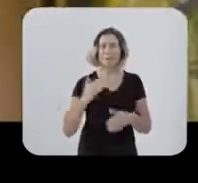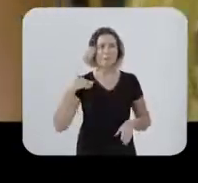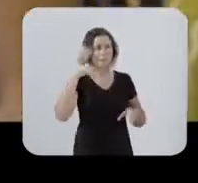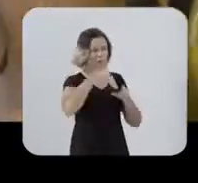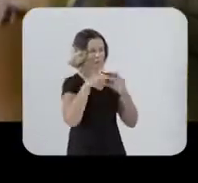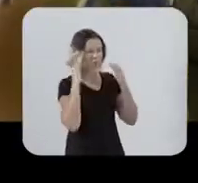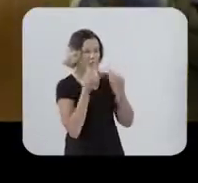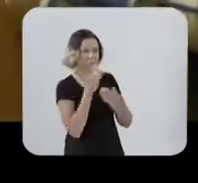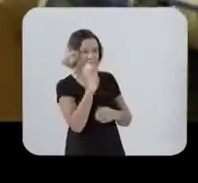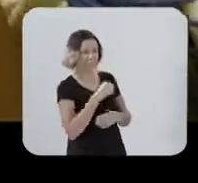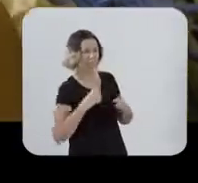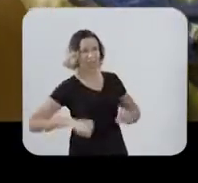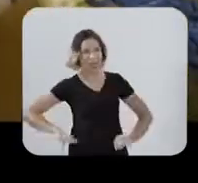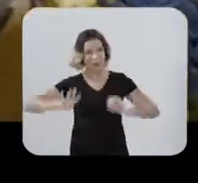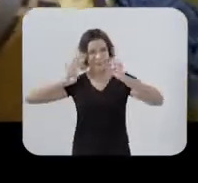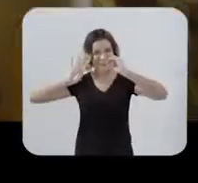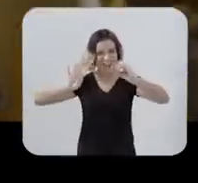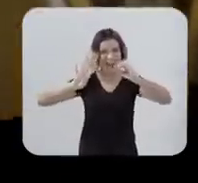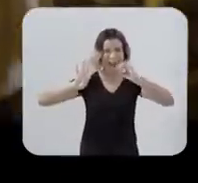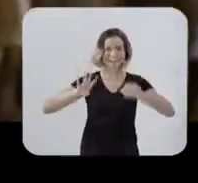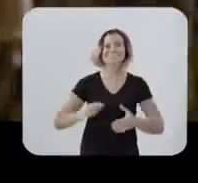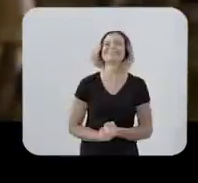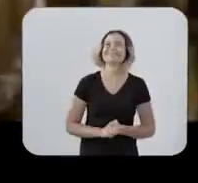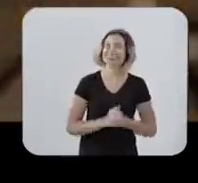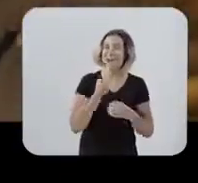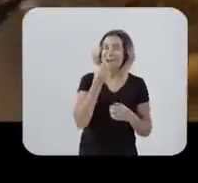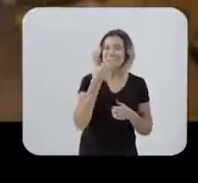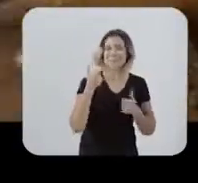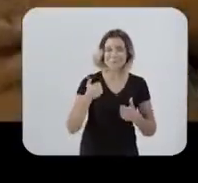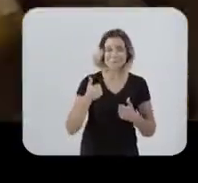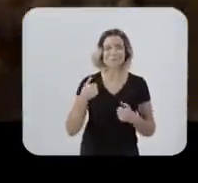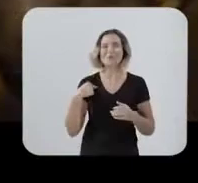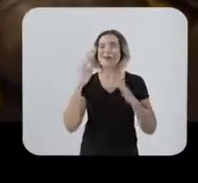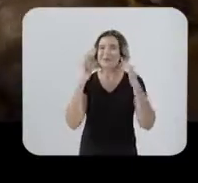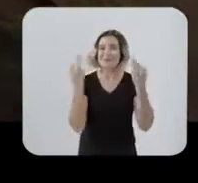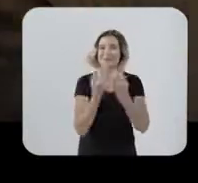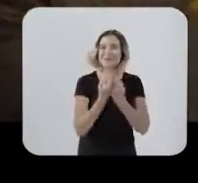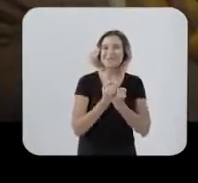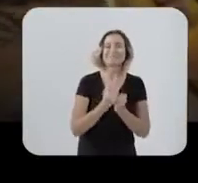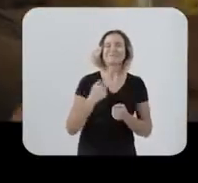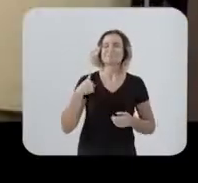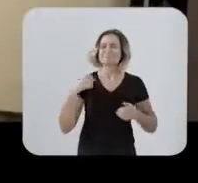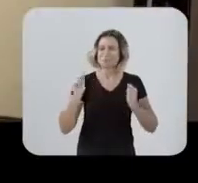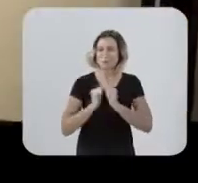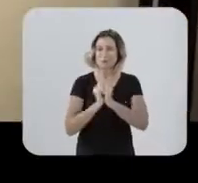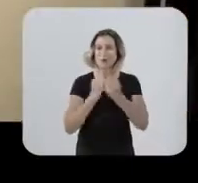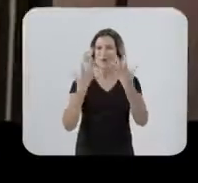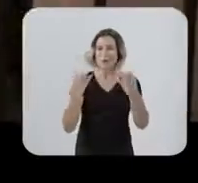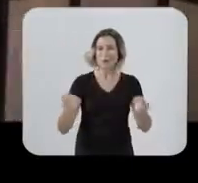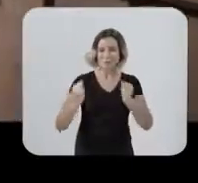Eu a minha família É 40 E aí, filme? Na família Bora correr, ó